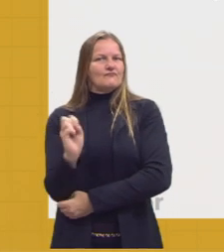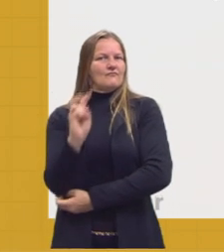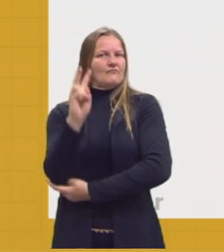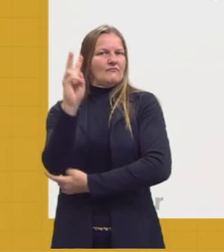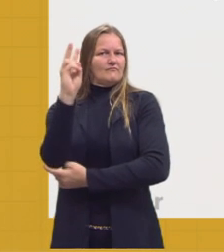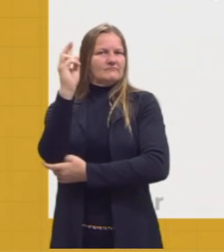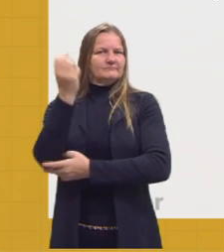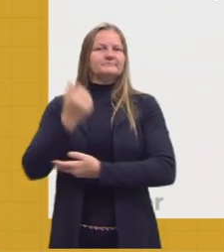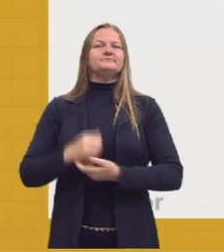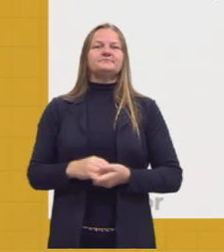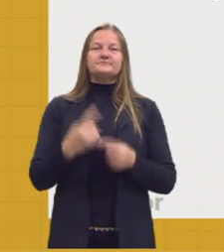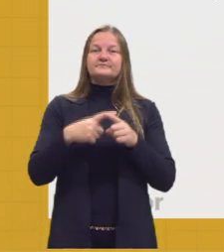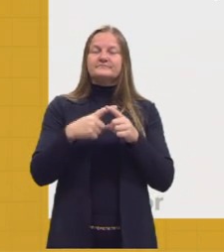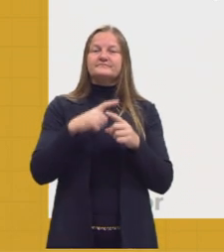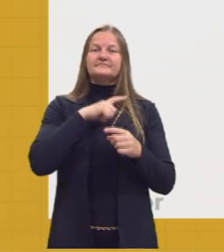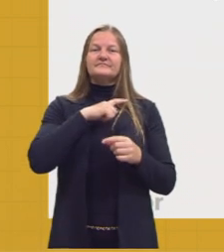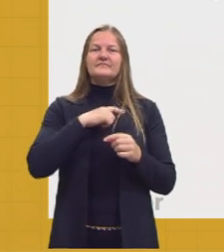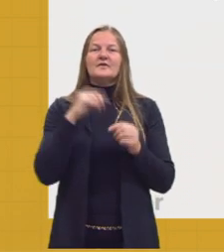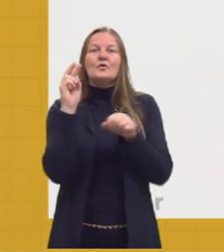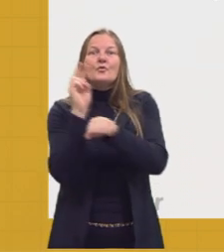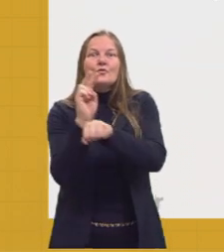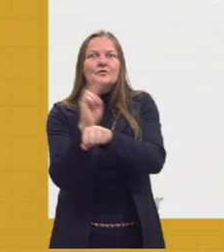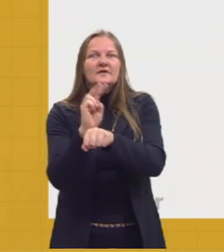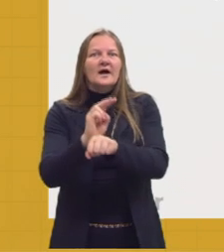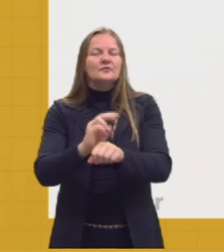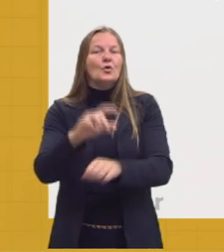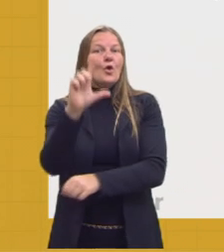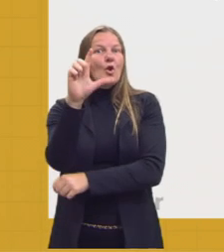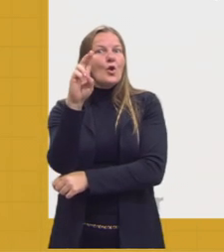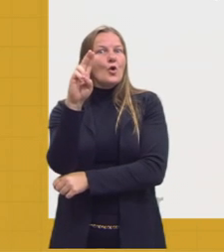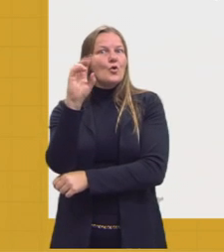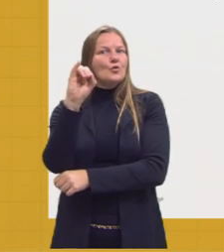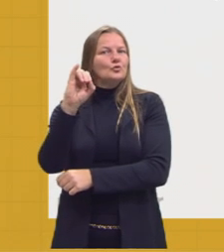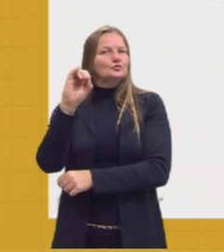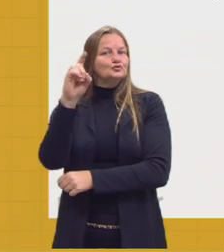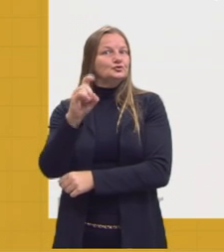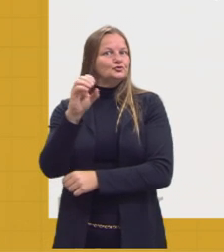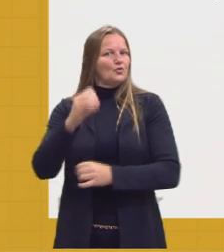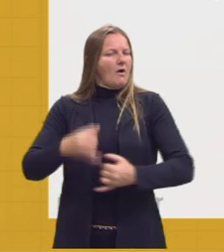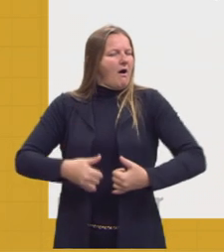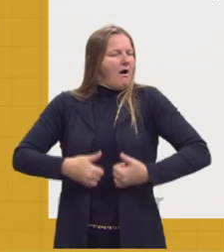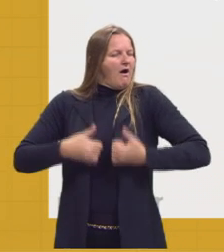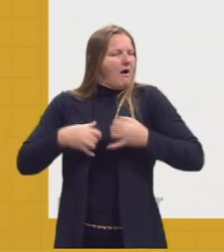elaborado. Então eles tinham a se cuidar com o luxo, com o luxuoso, com o bonito.